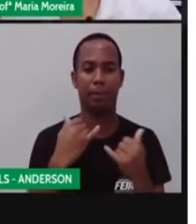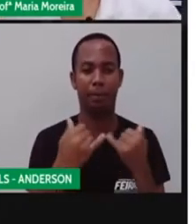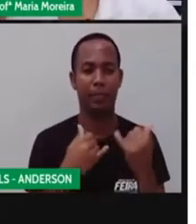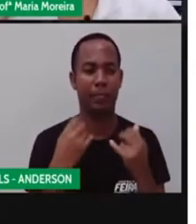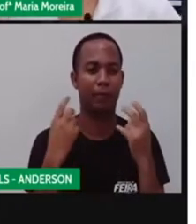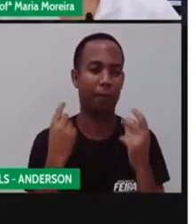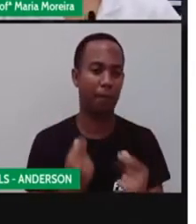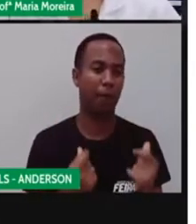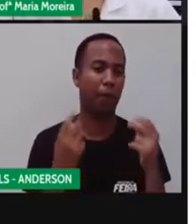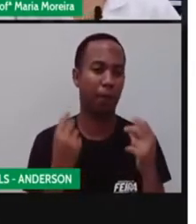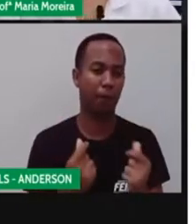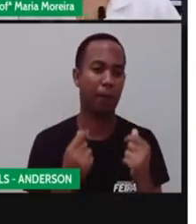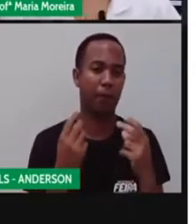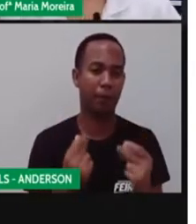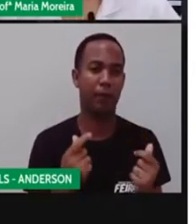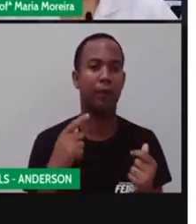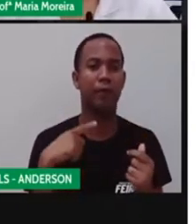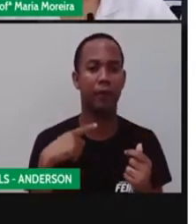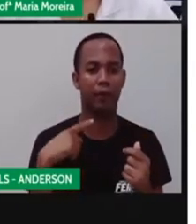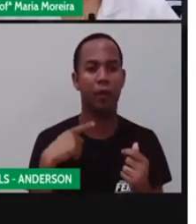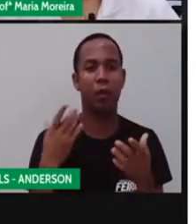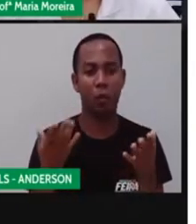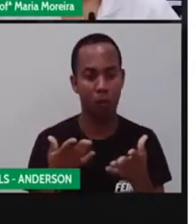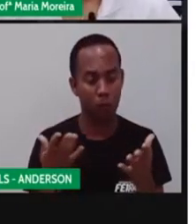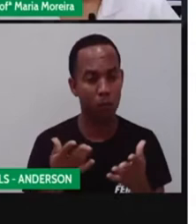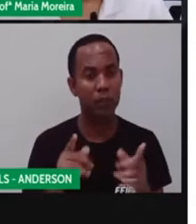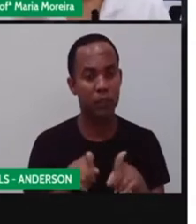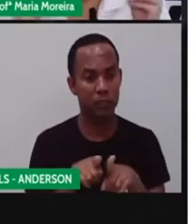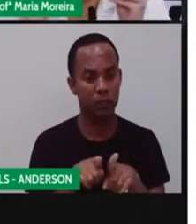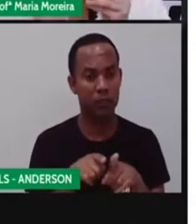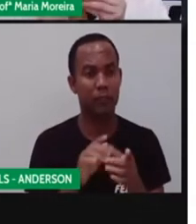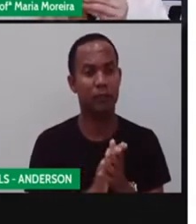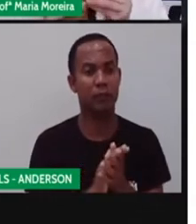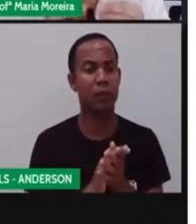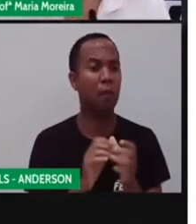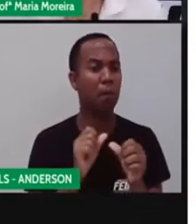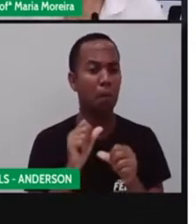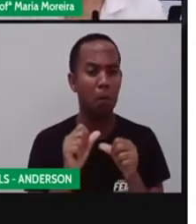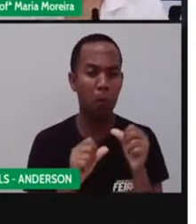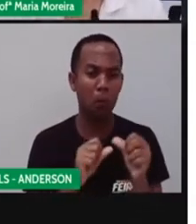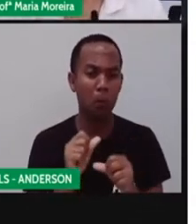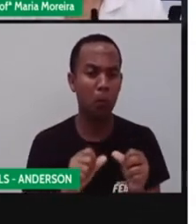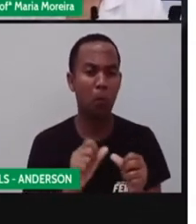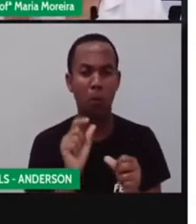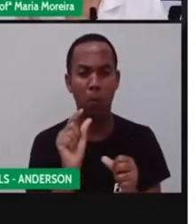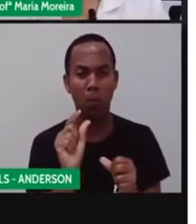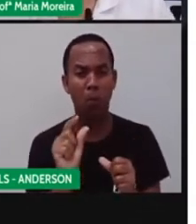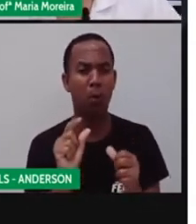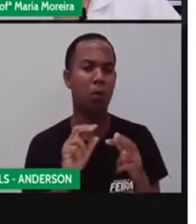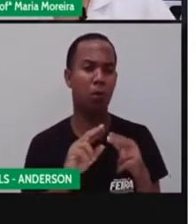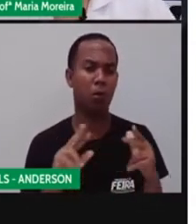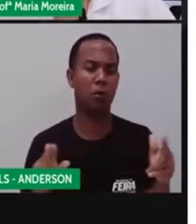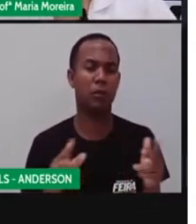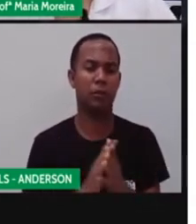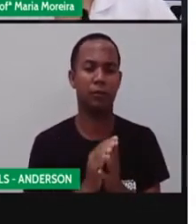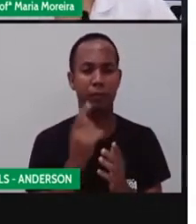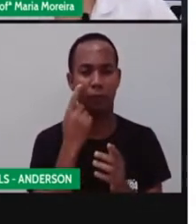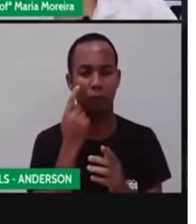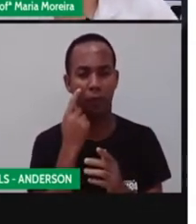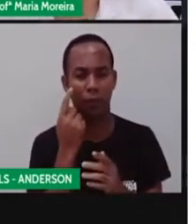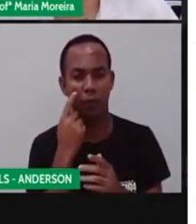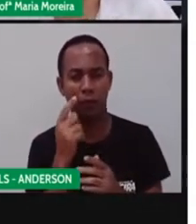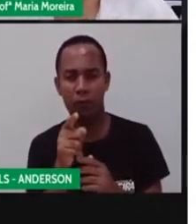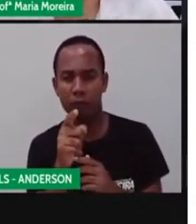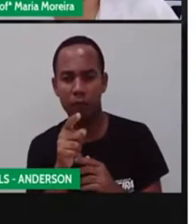bem antigos e que existem até hoje. E que mudaram pouquíssimas coisas. Olha só pra essa imagem aí.